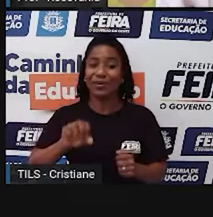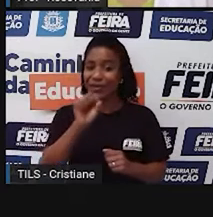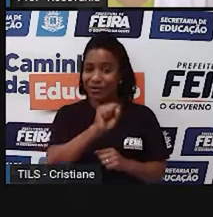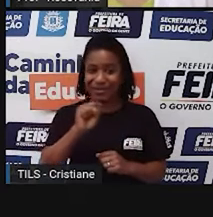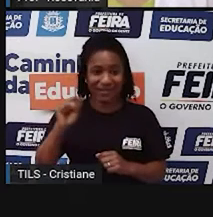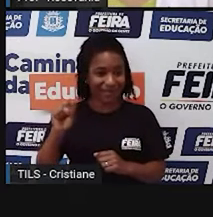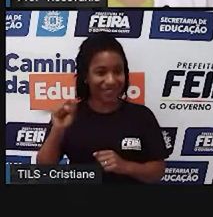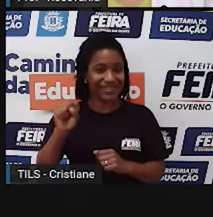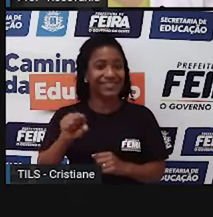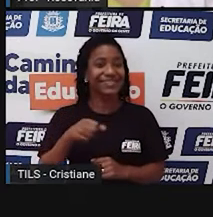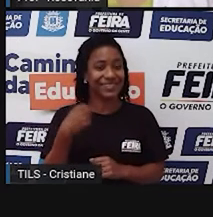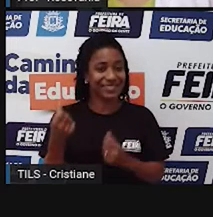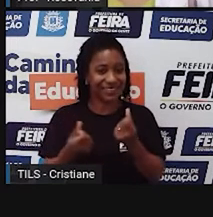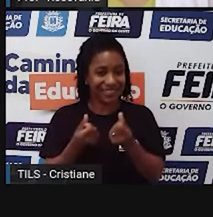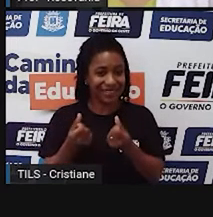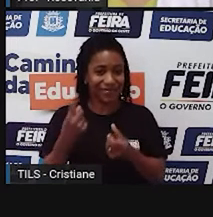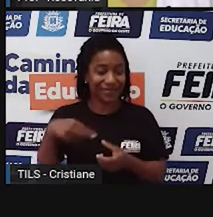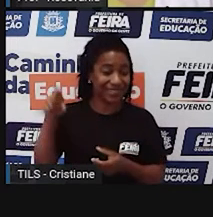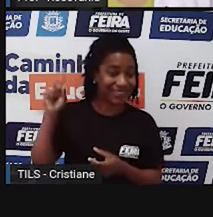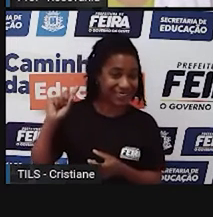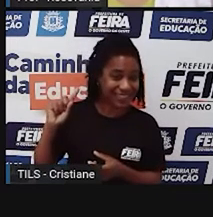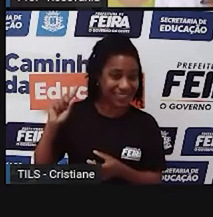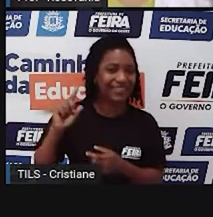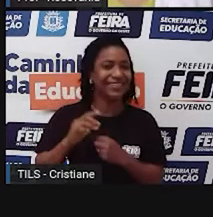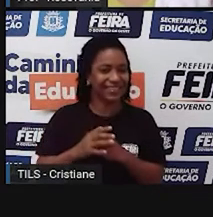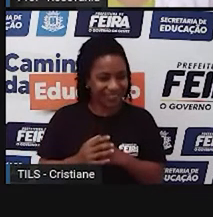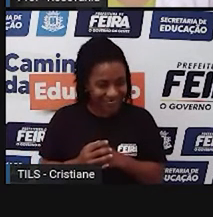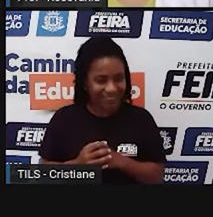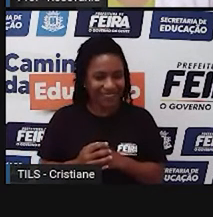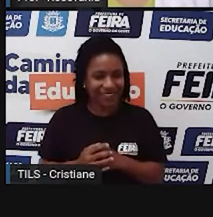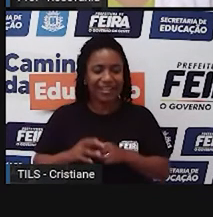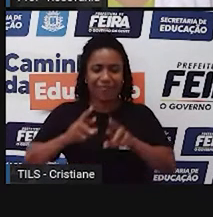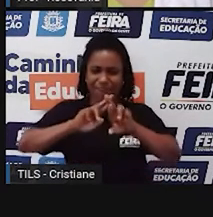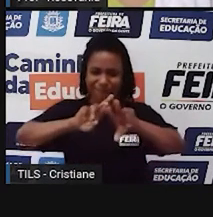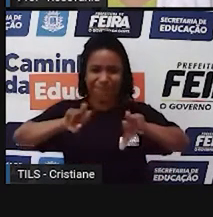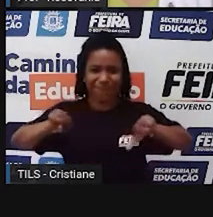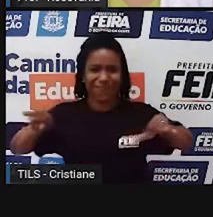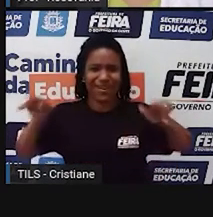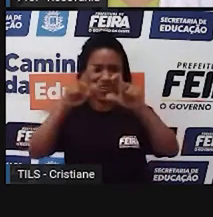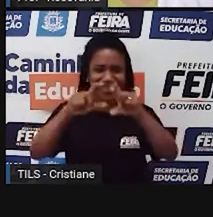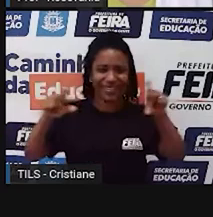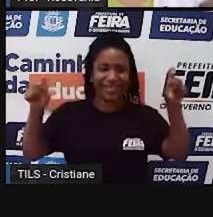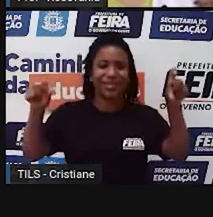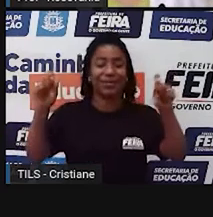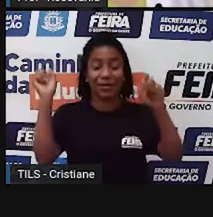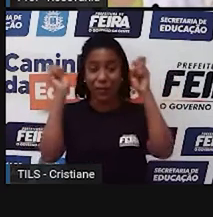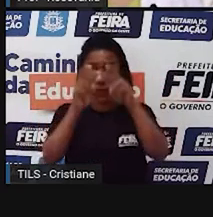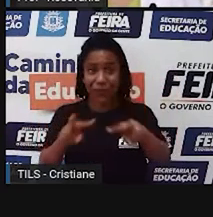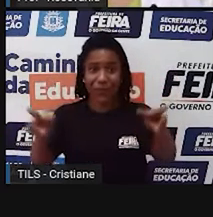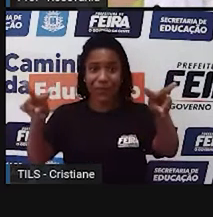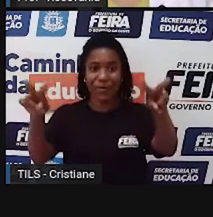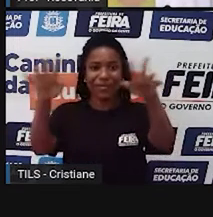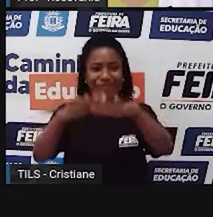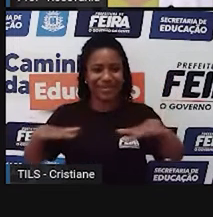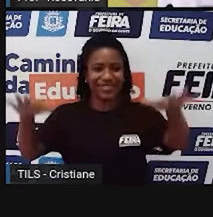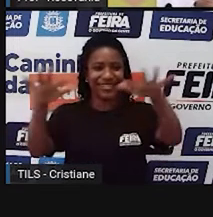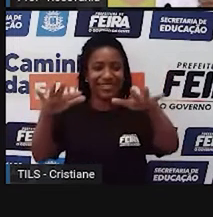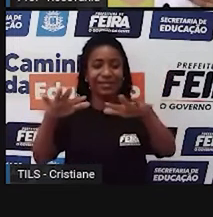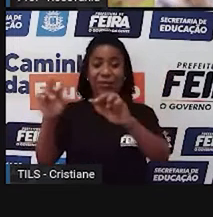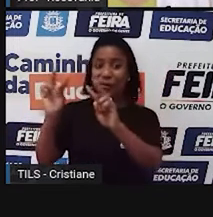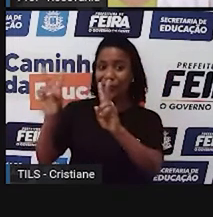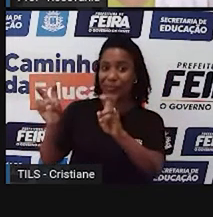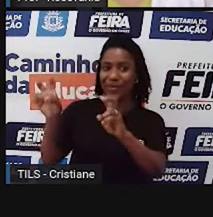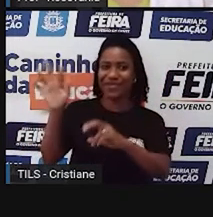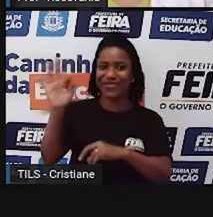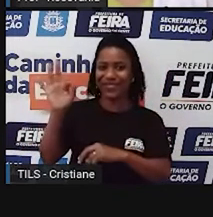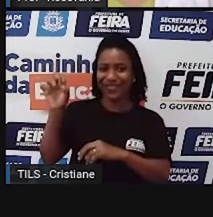tô aqui com vocês, a gente, né, falando sobre os mais diversos temas, como paisagem, falando sobre Feira de Santana, né,